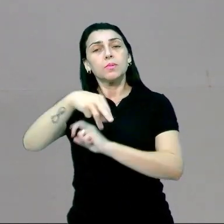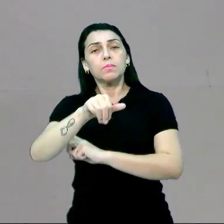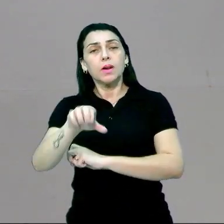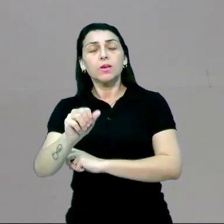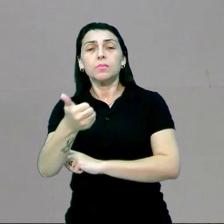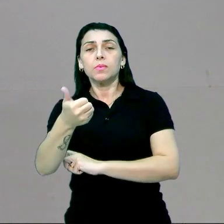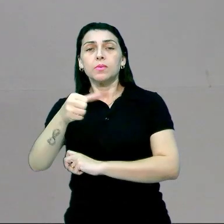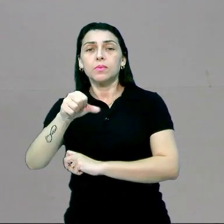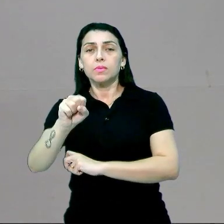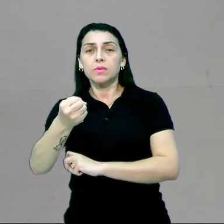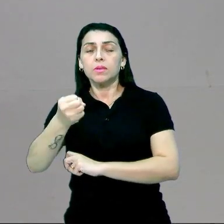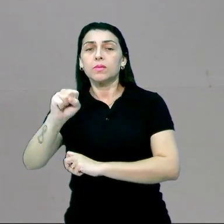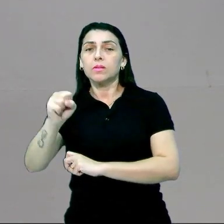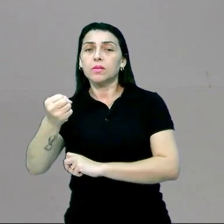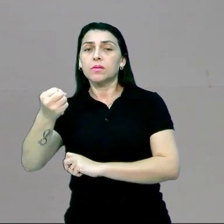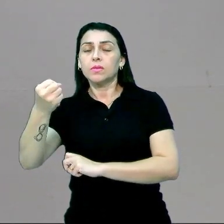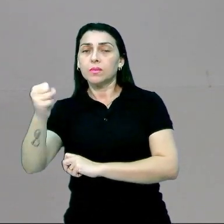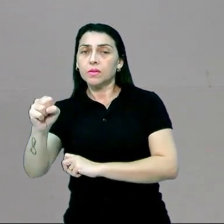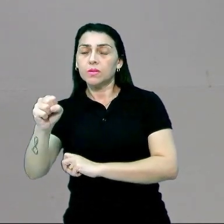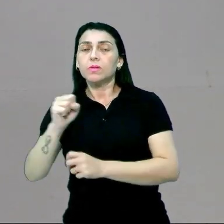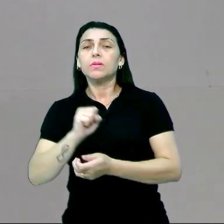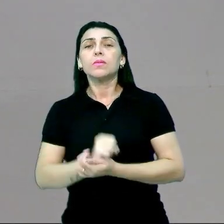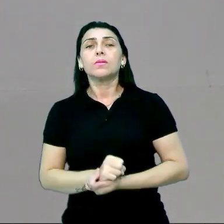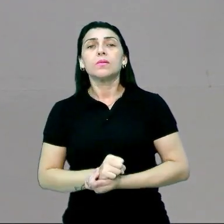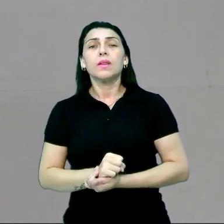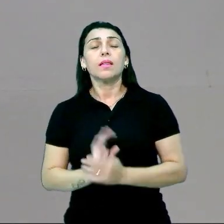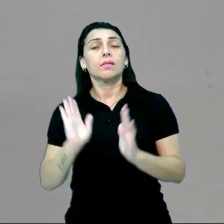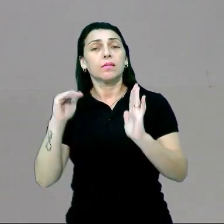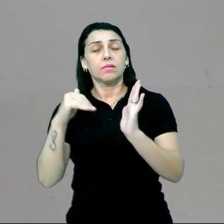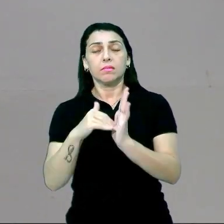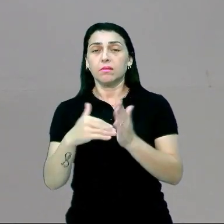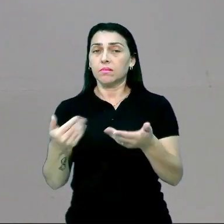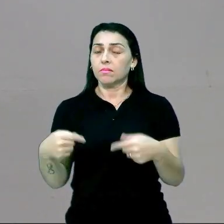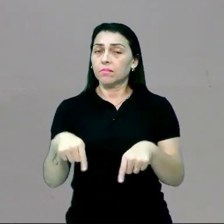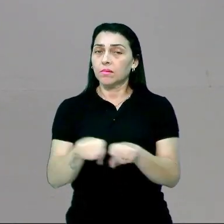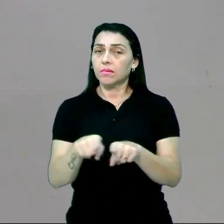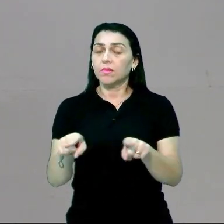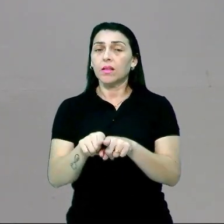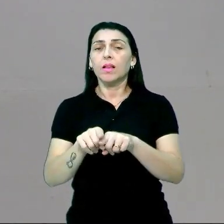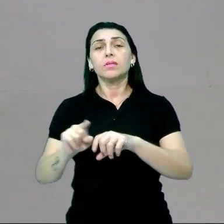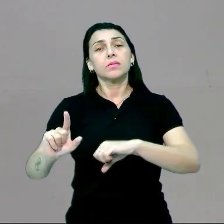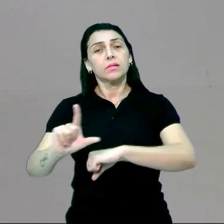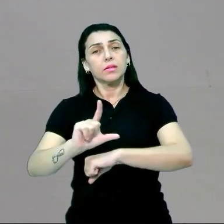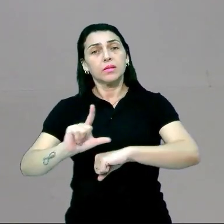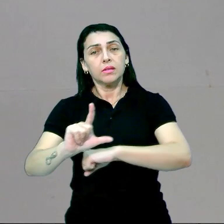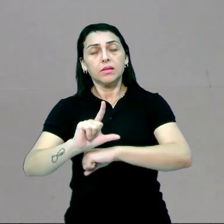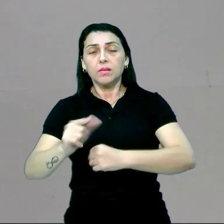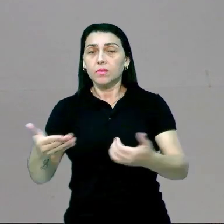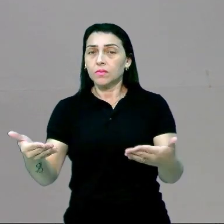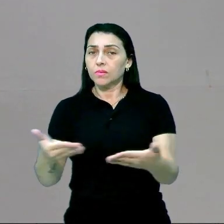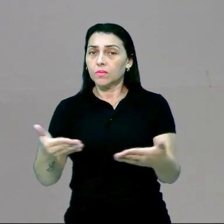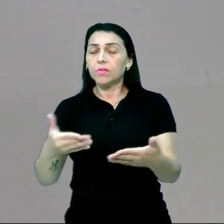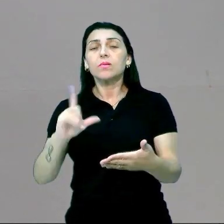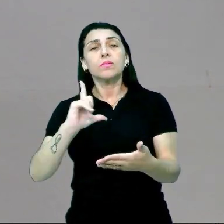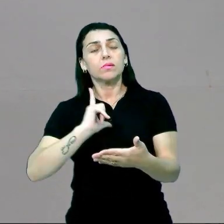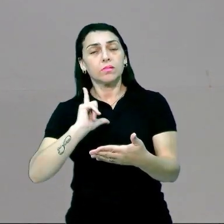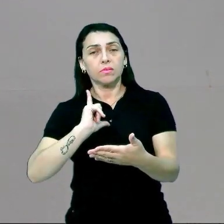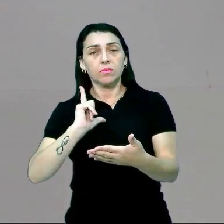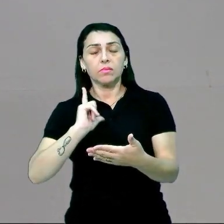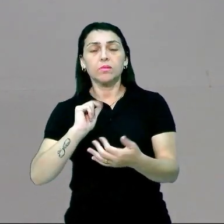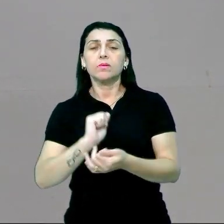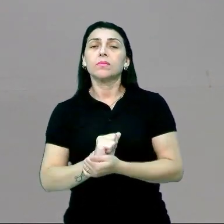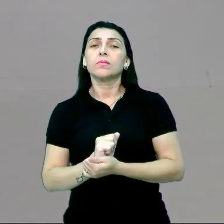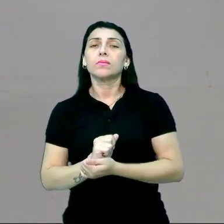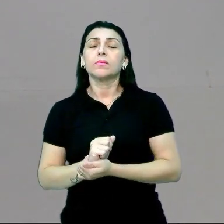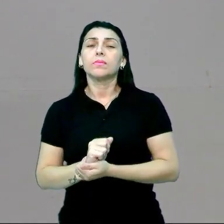1888. E até mesmo as legislações atualmente existentes,